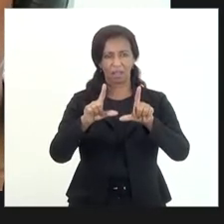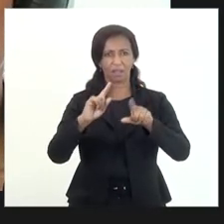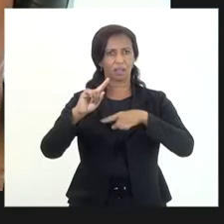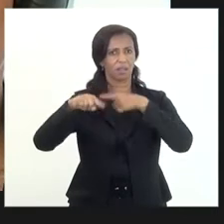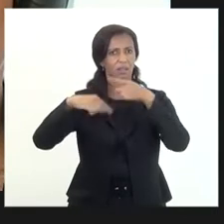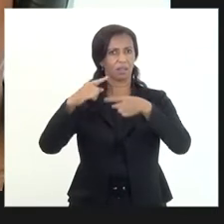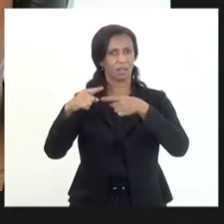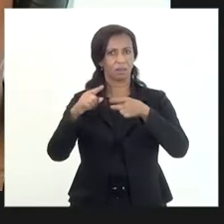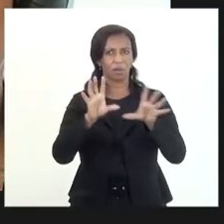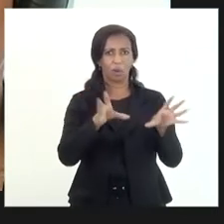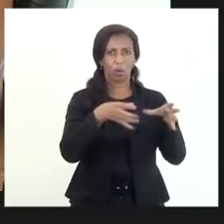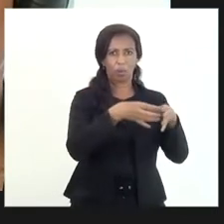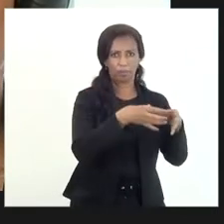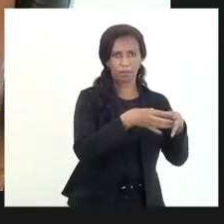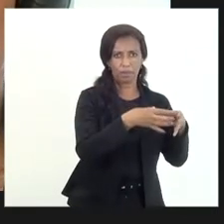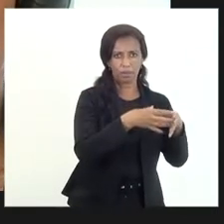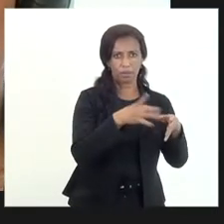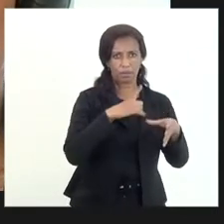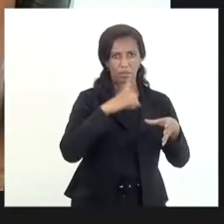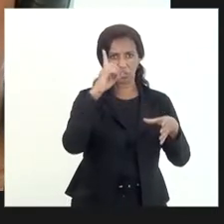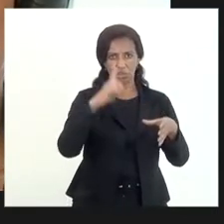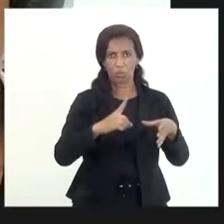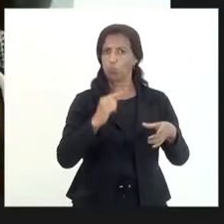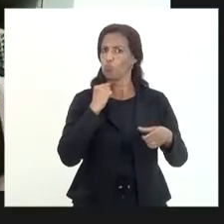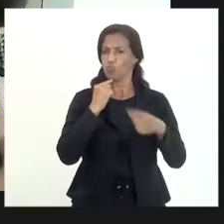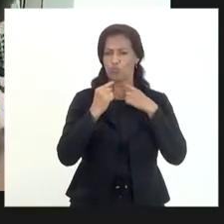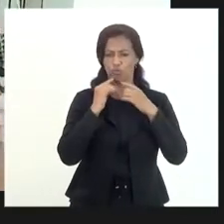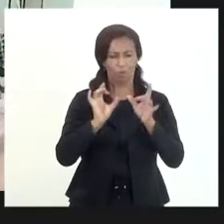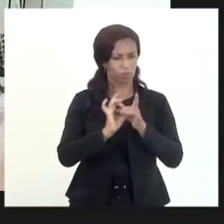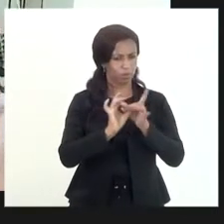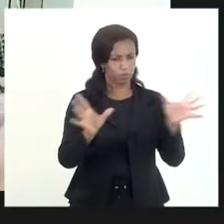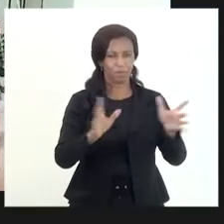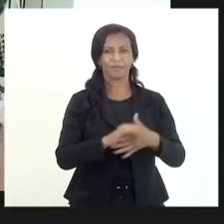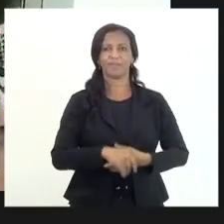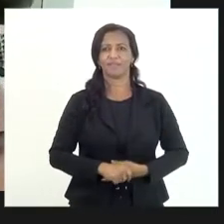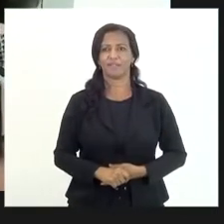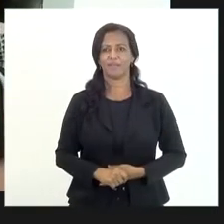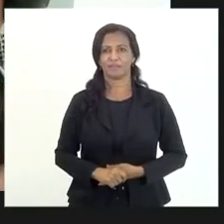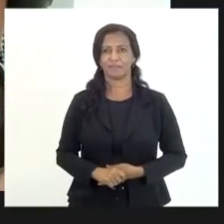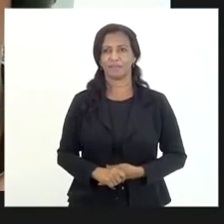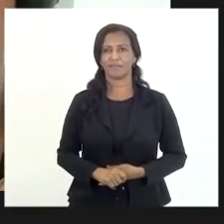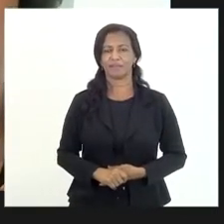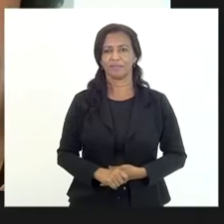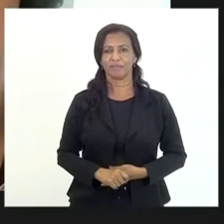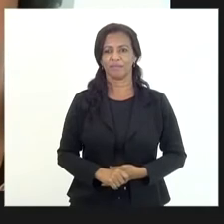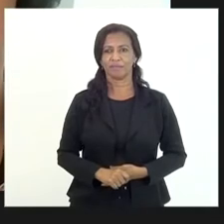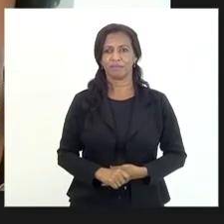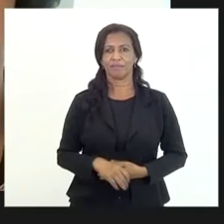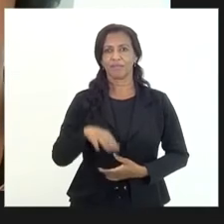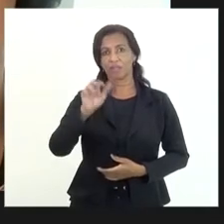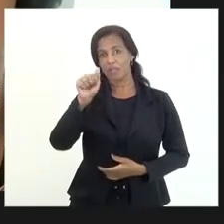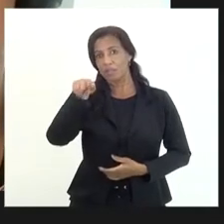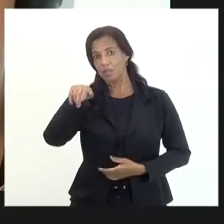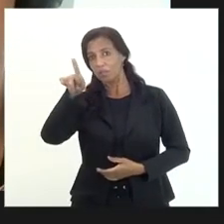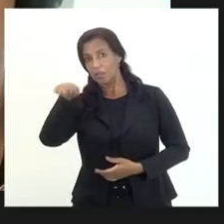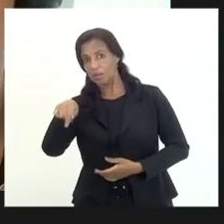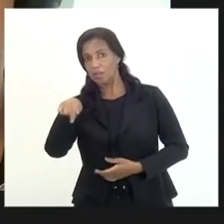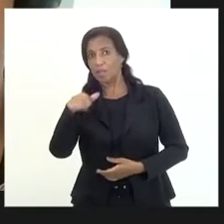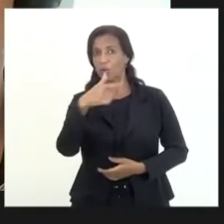comissão sem dúvida nenhuma tanto essa do André como do as